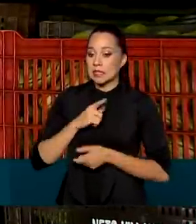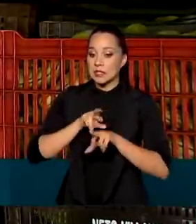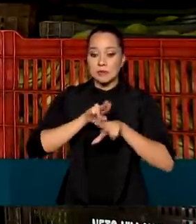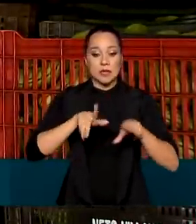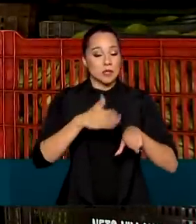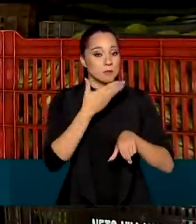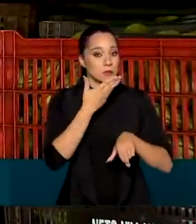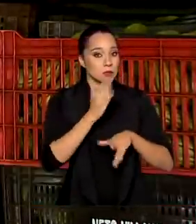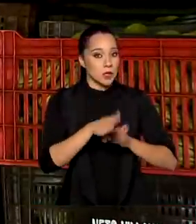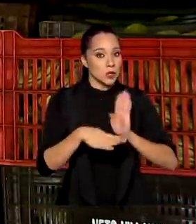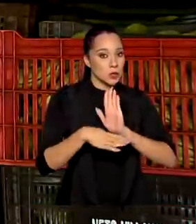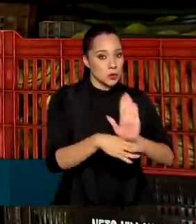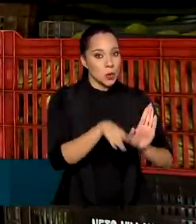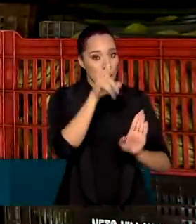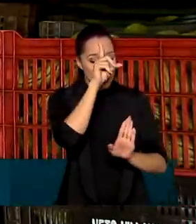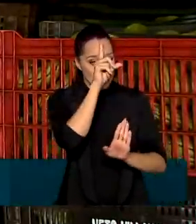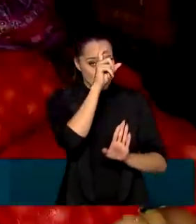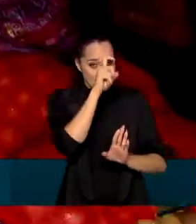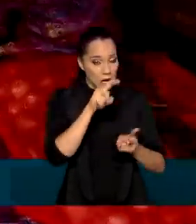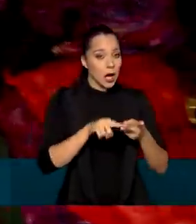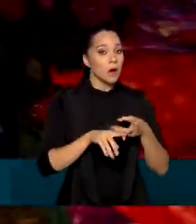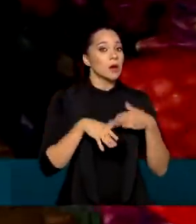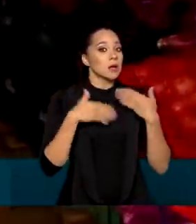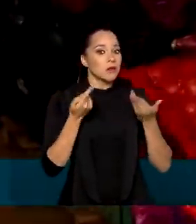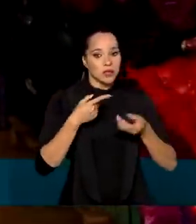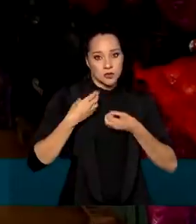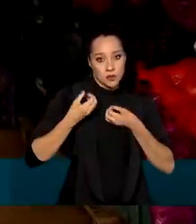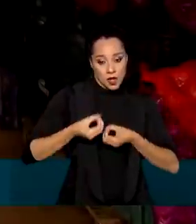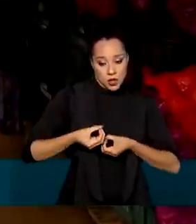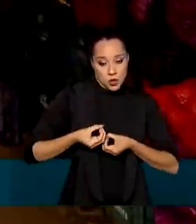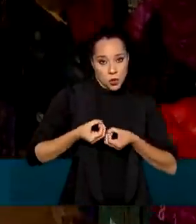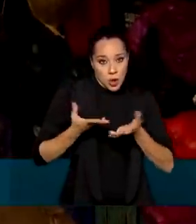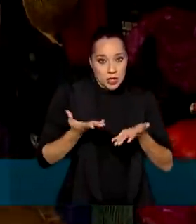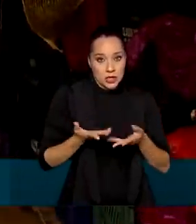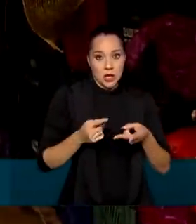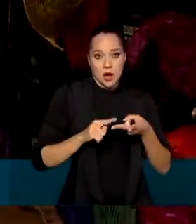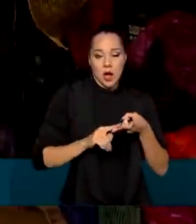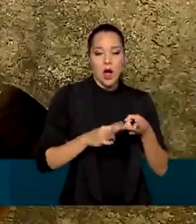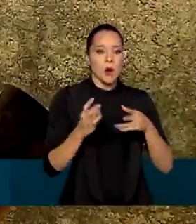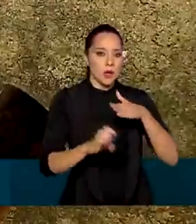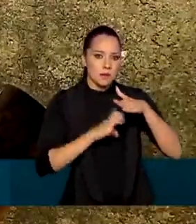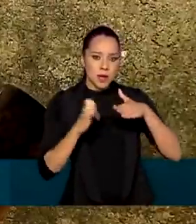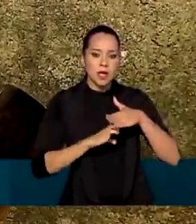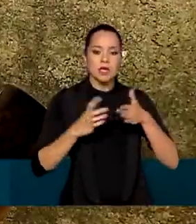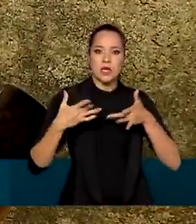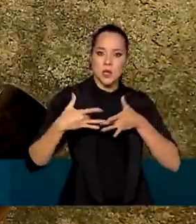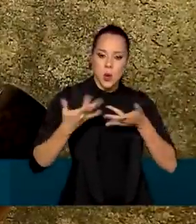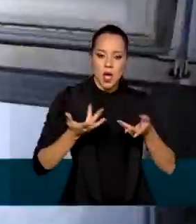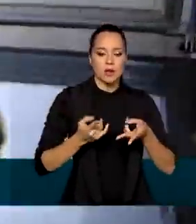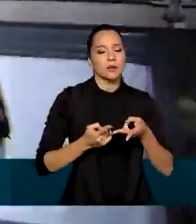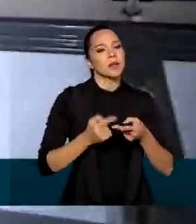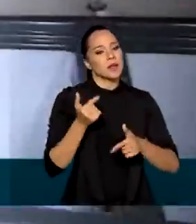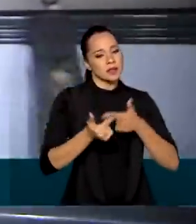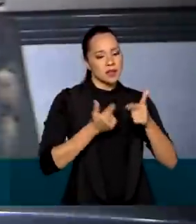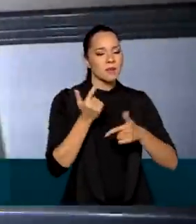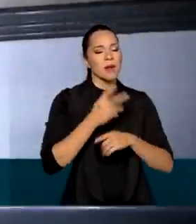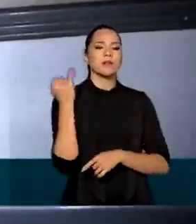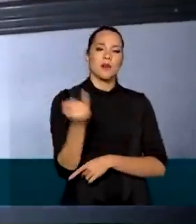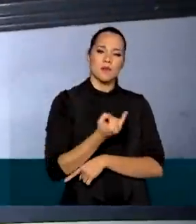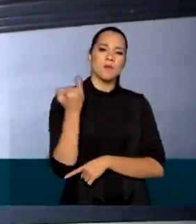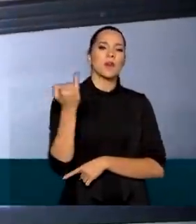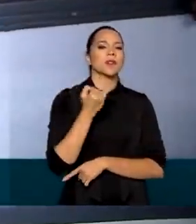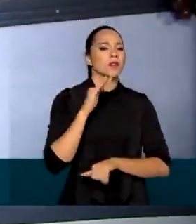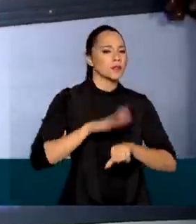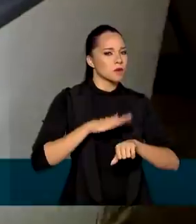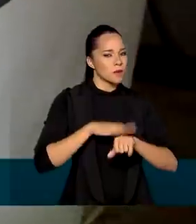hospitais. Então, enquanto a gente tiver a doação dos permissionários, de empresários, essa missão aí tão importante